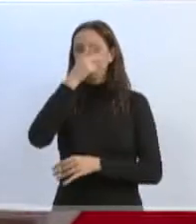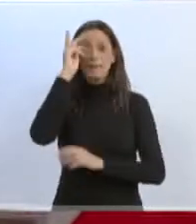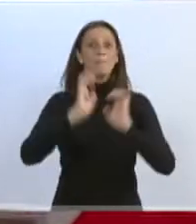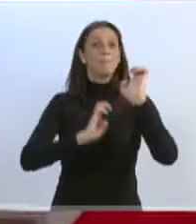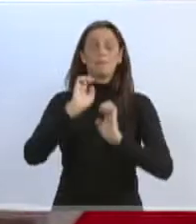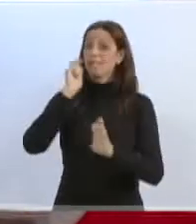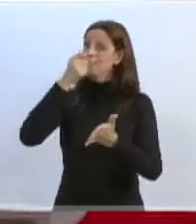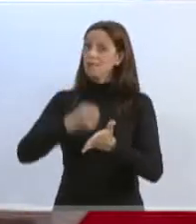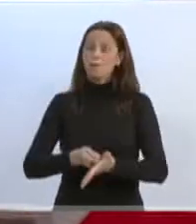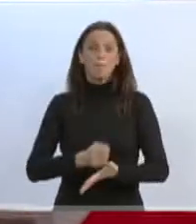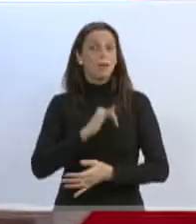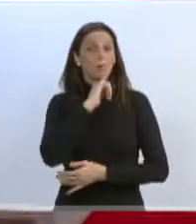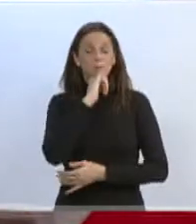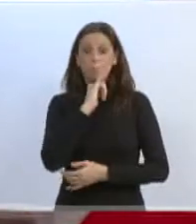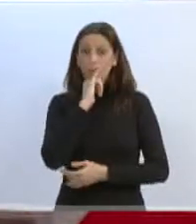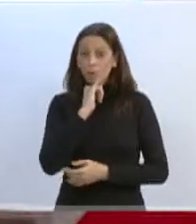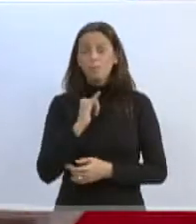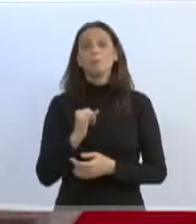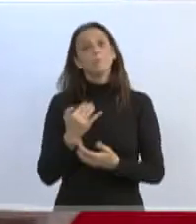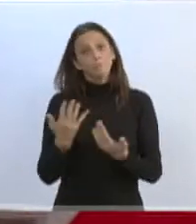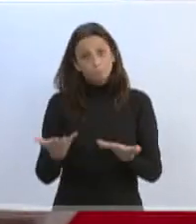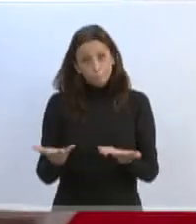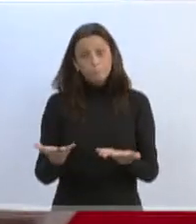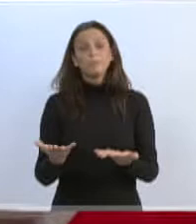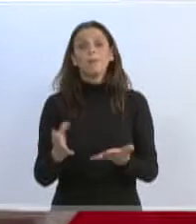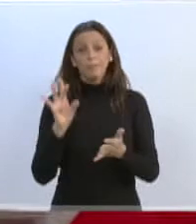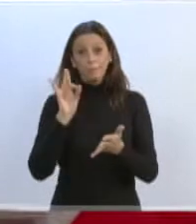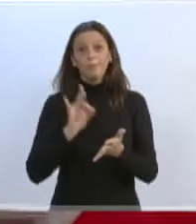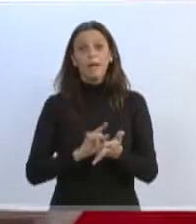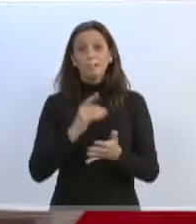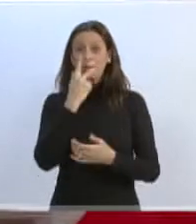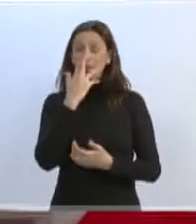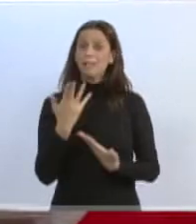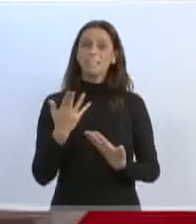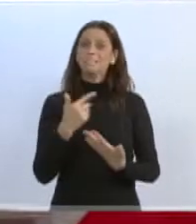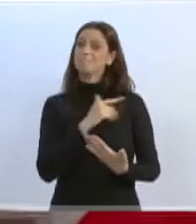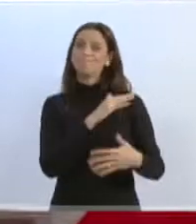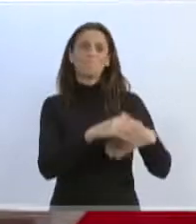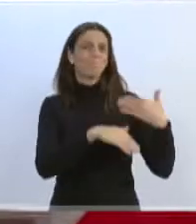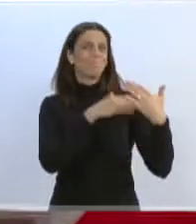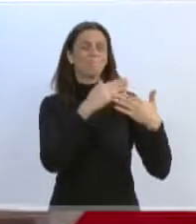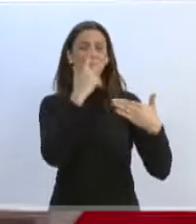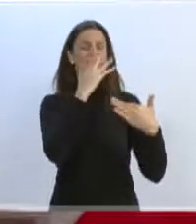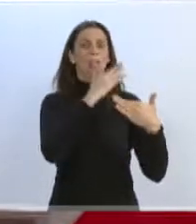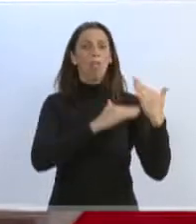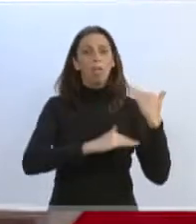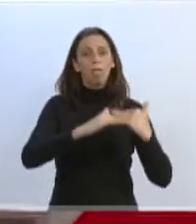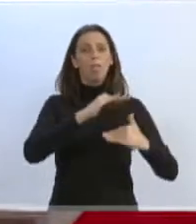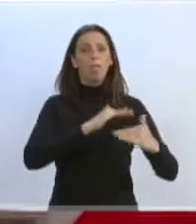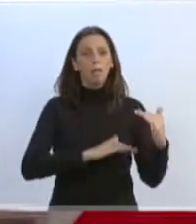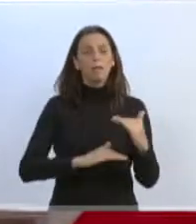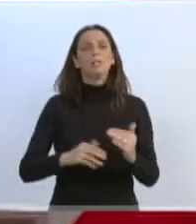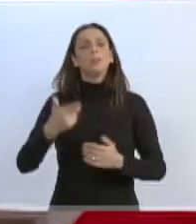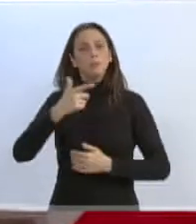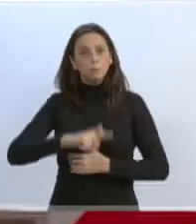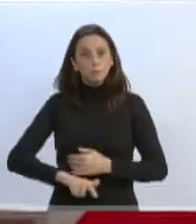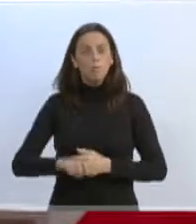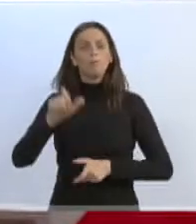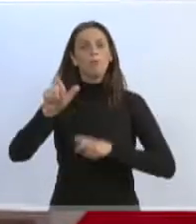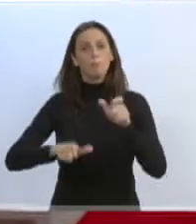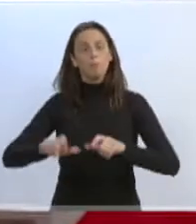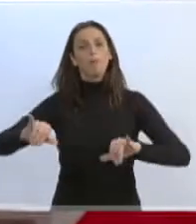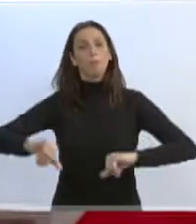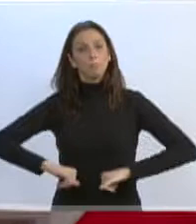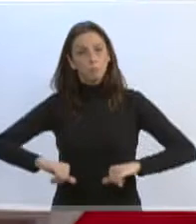começa por uma série de lugares e justamente estamos caminhando ao contrário. Estamos, mais uma vez, penalizando os mais fracos, os mais